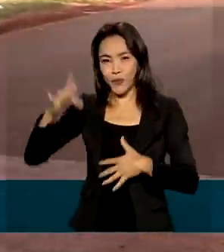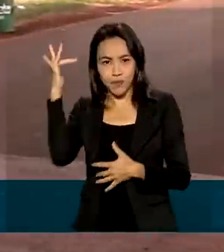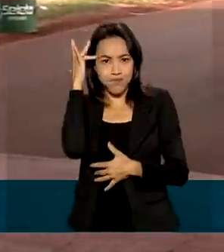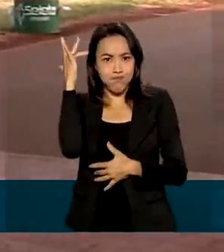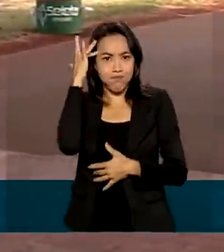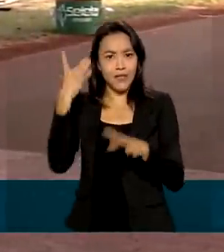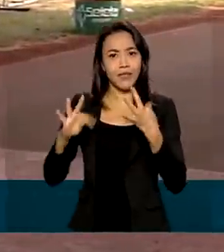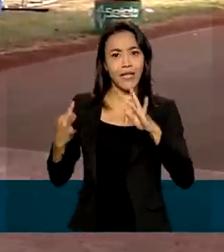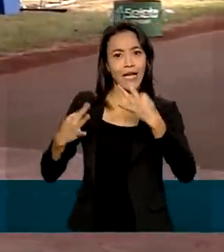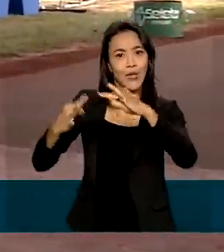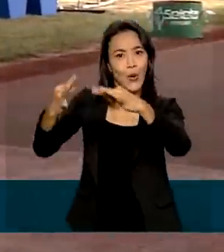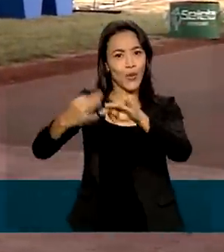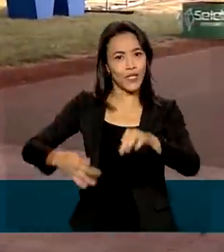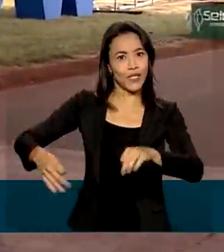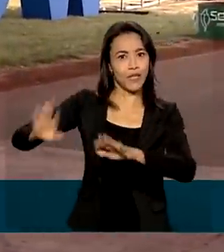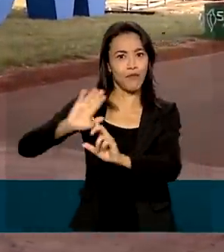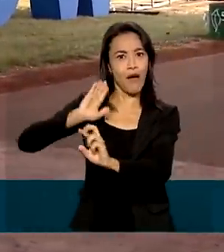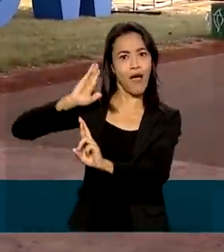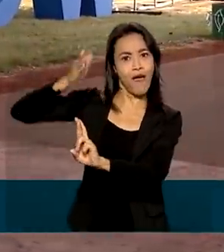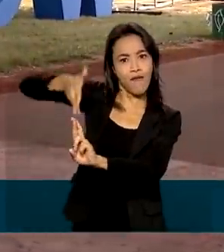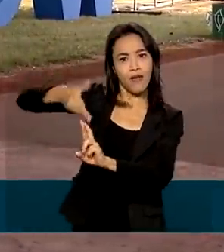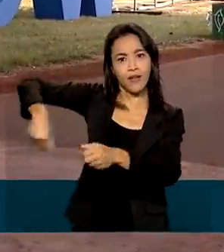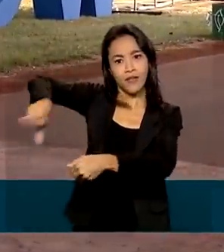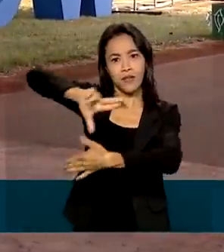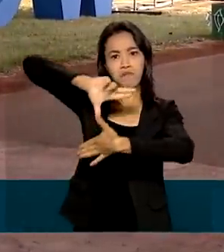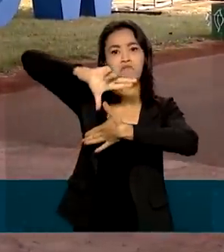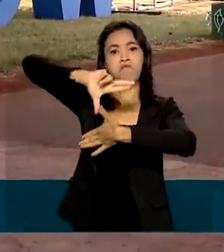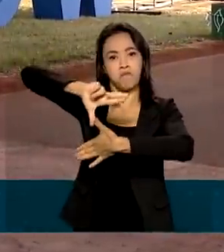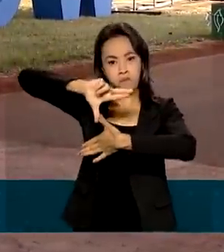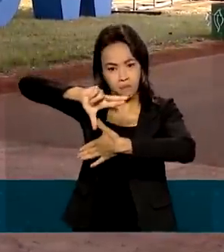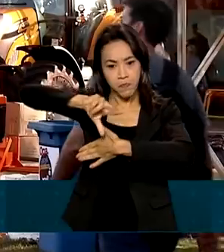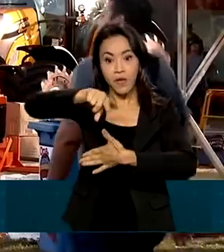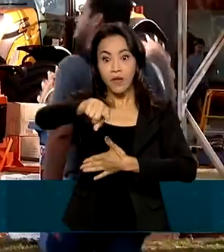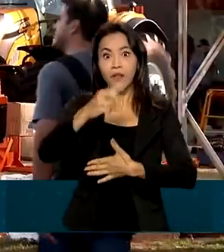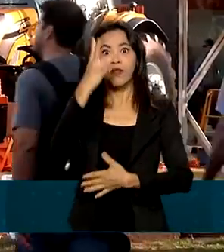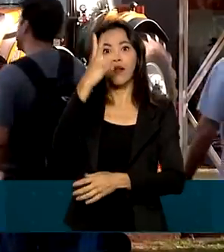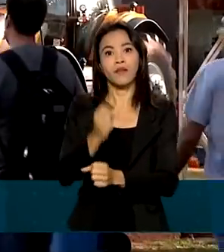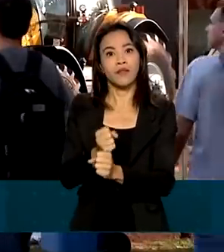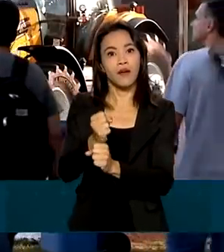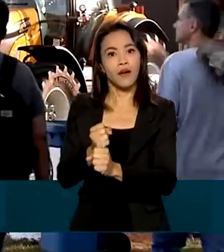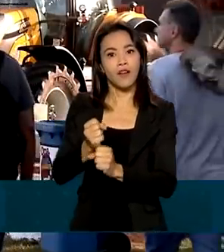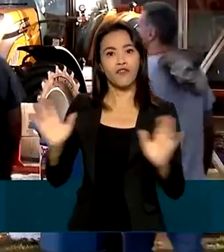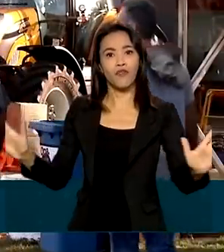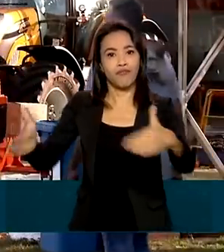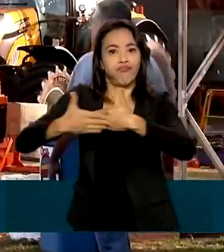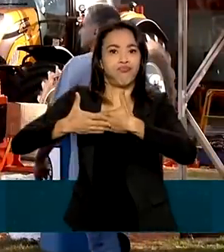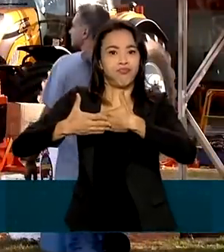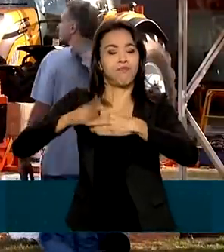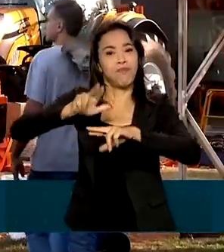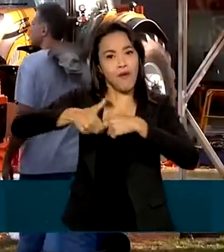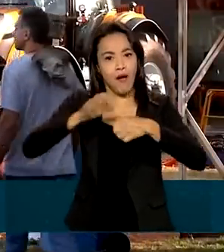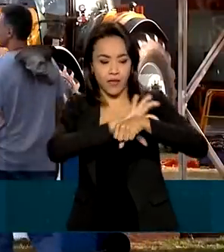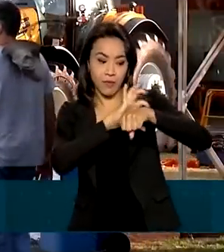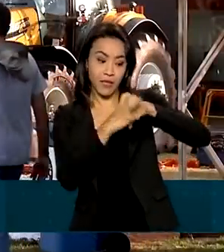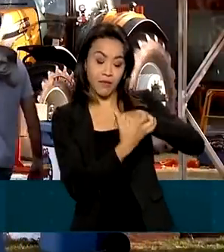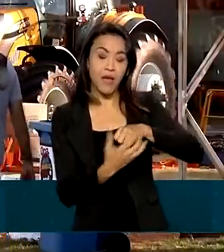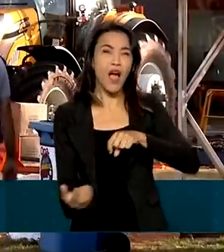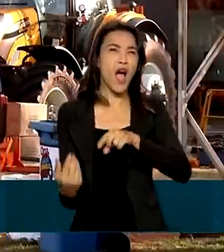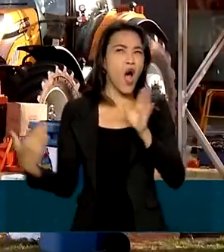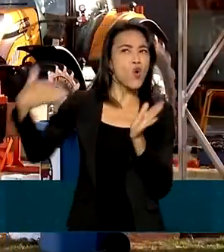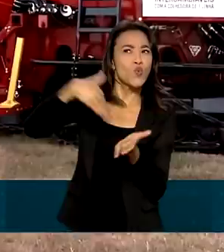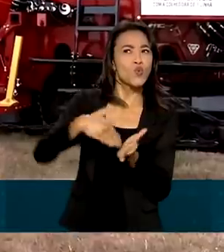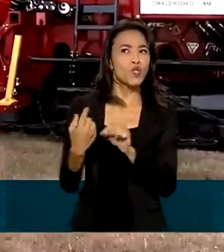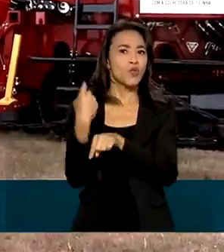agrícola da América Latina, que volta a receber o público após três anos. Por causa da pandemia, a última edição foi em